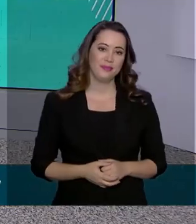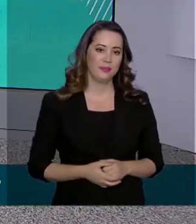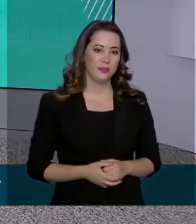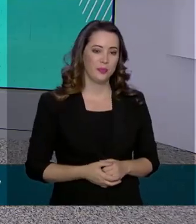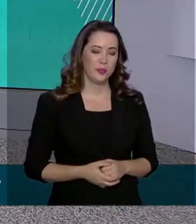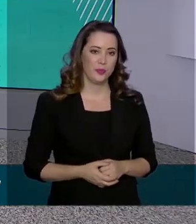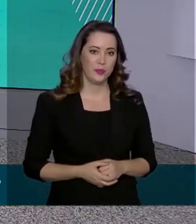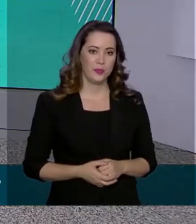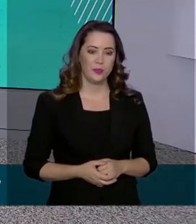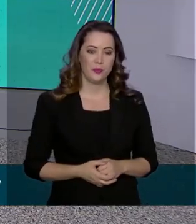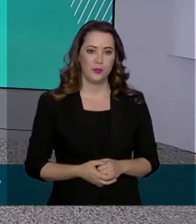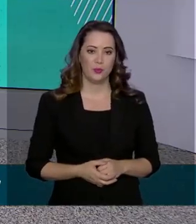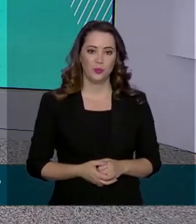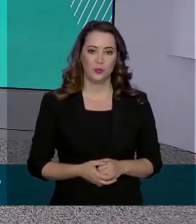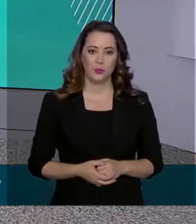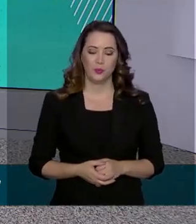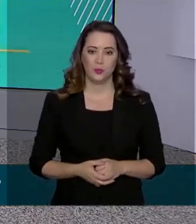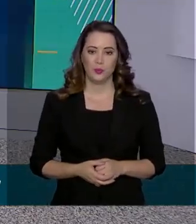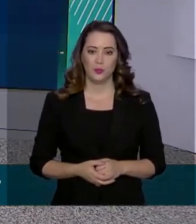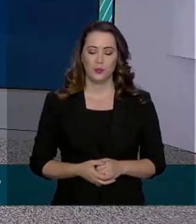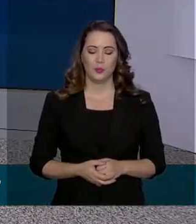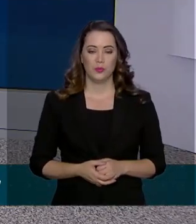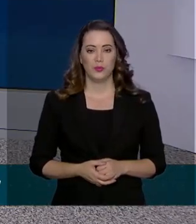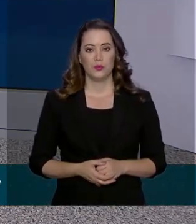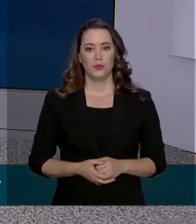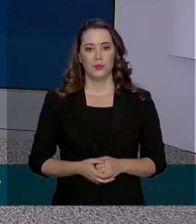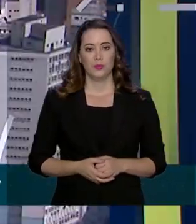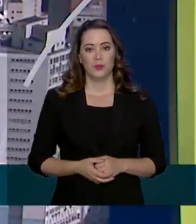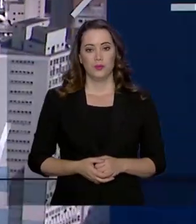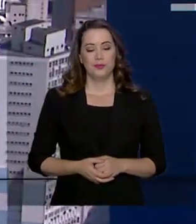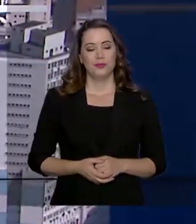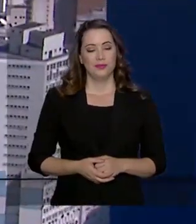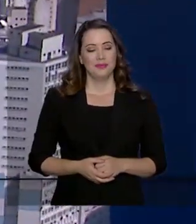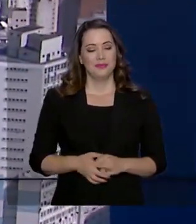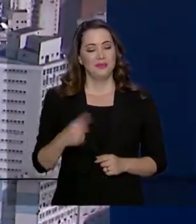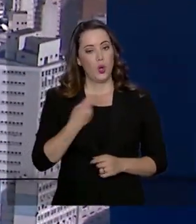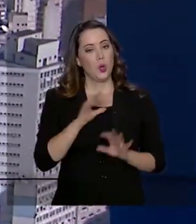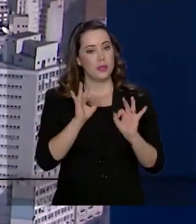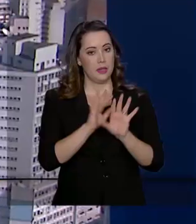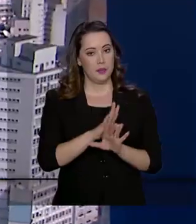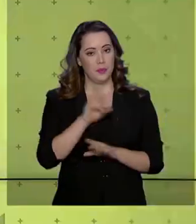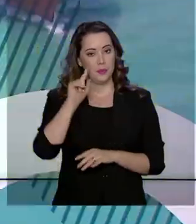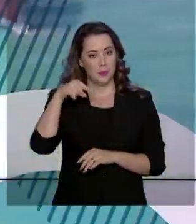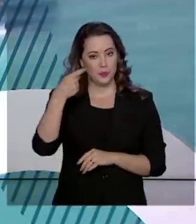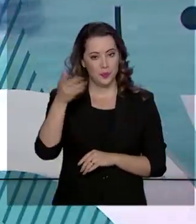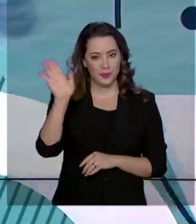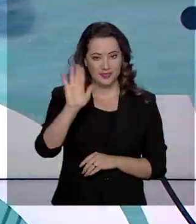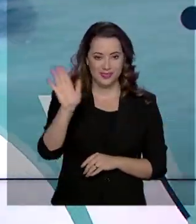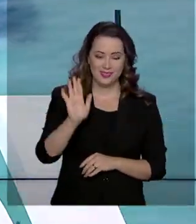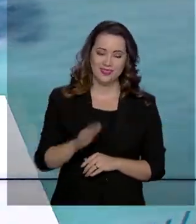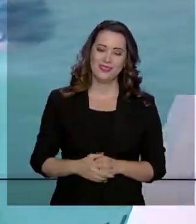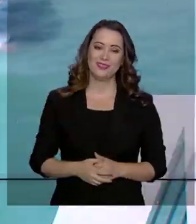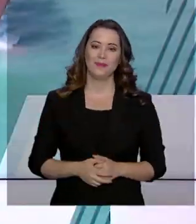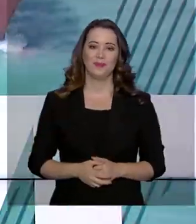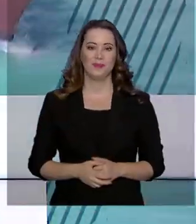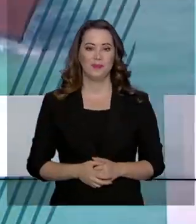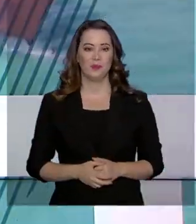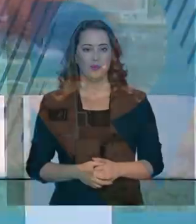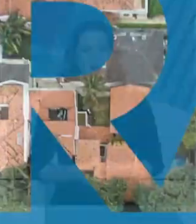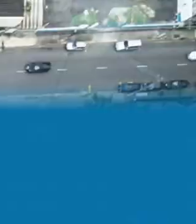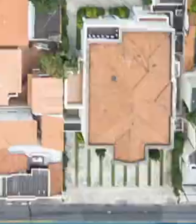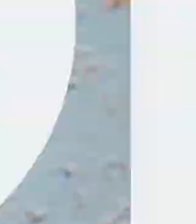mulheresrurais.saf.agricultura.gov.br O governo agora fica por aqui e nos vemos na próxima edição. Até lá!